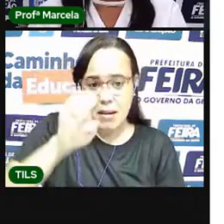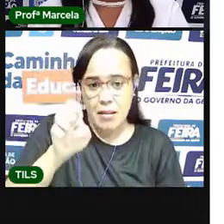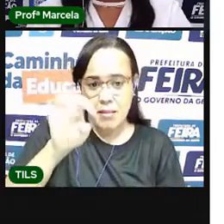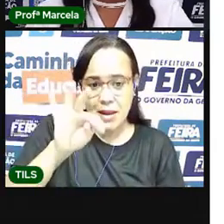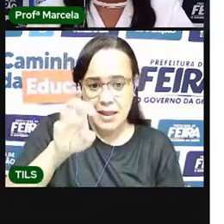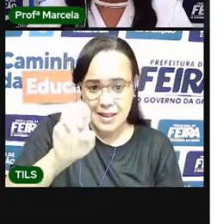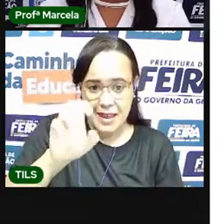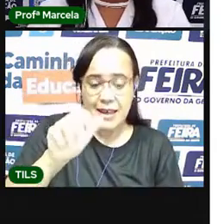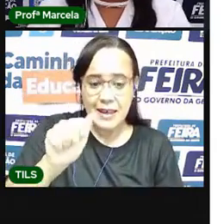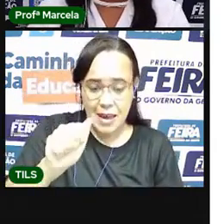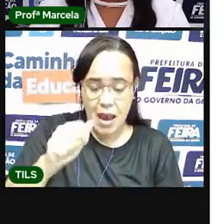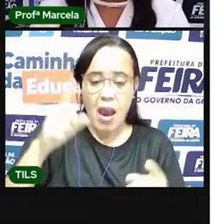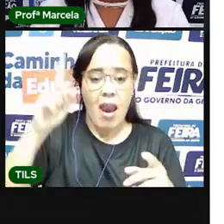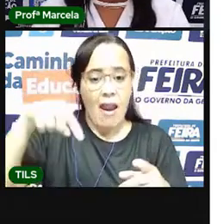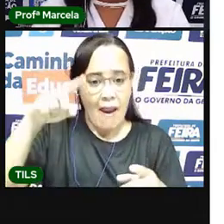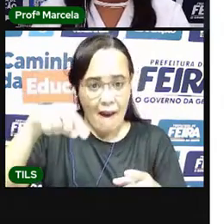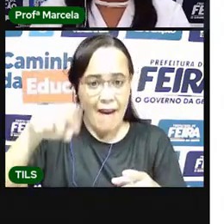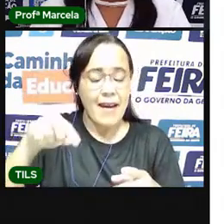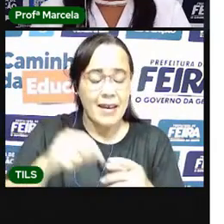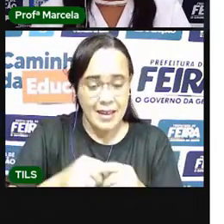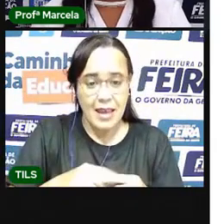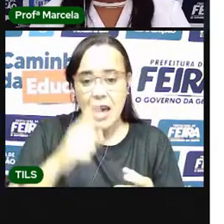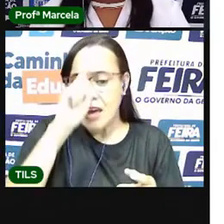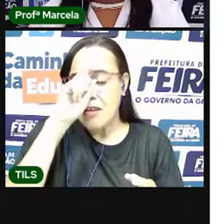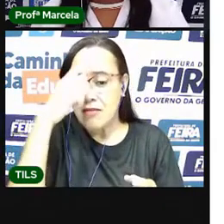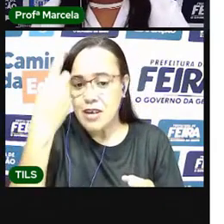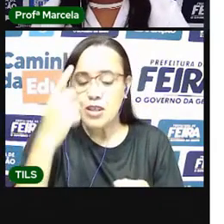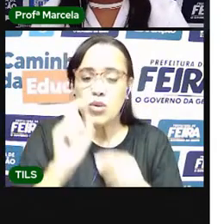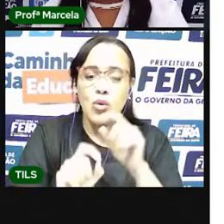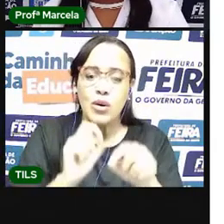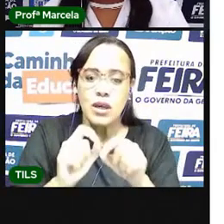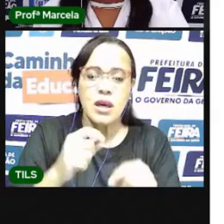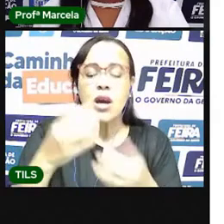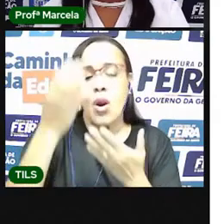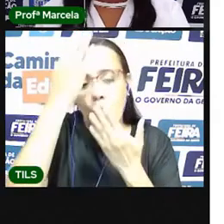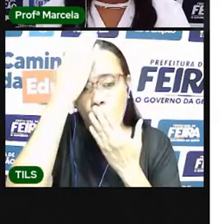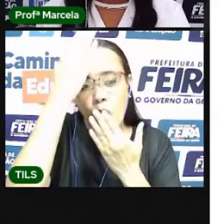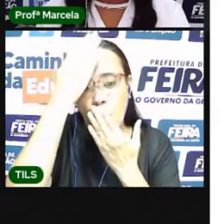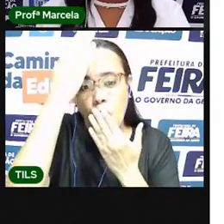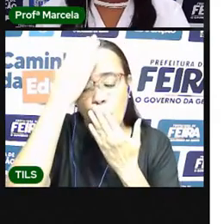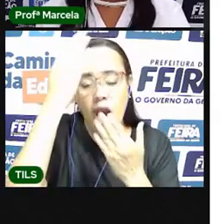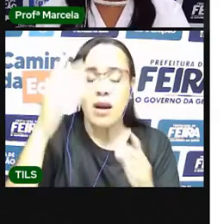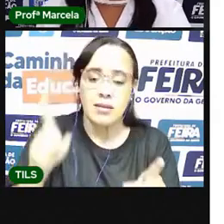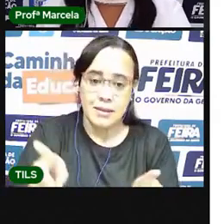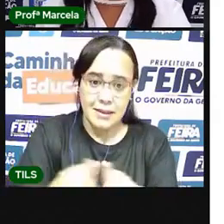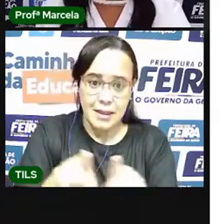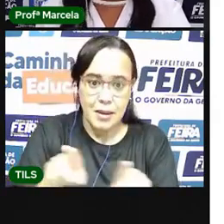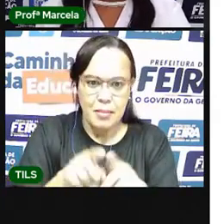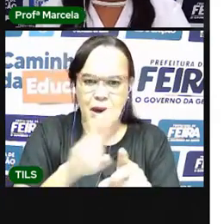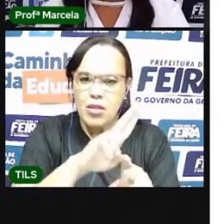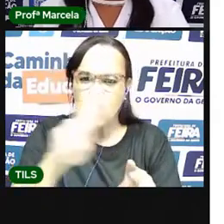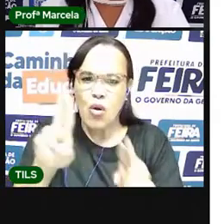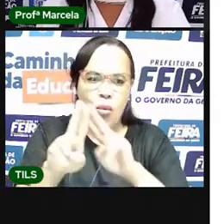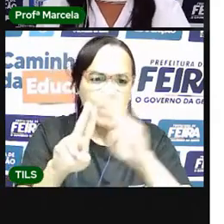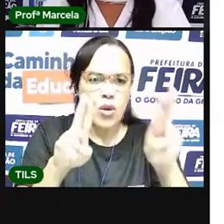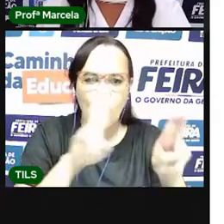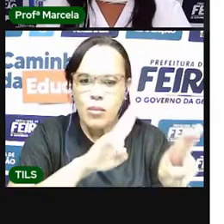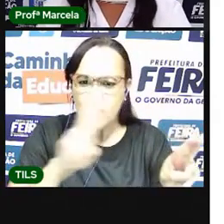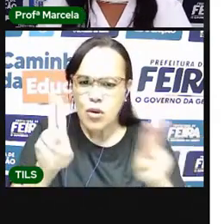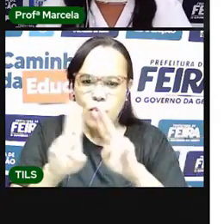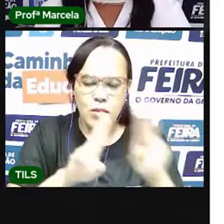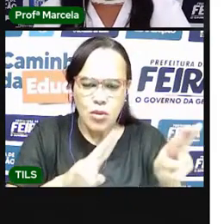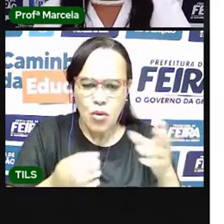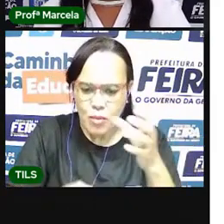Também tem vários nomes que a gente geralmente fala no dia a dia, que são de origem